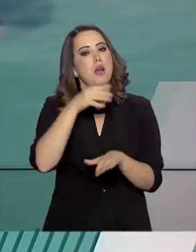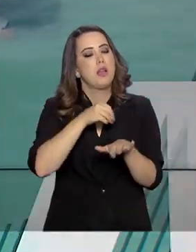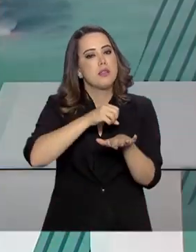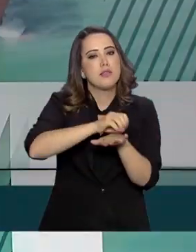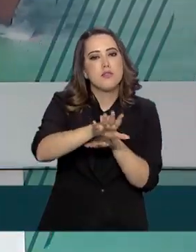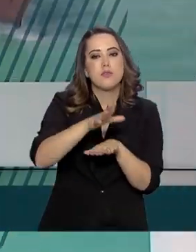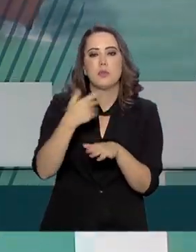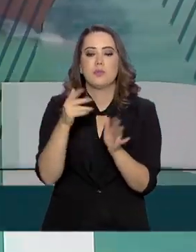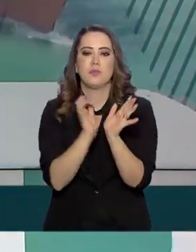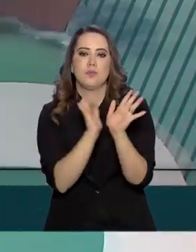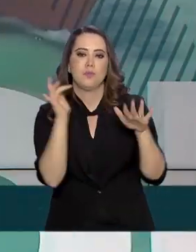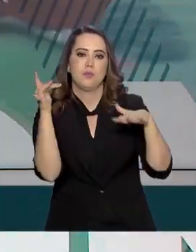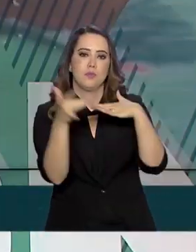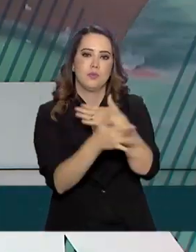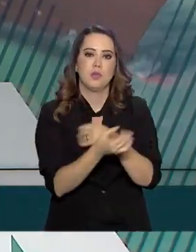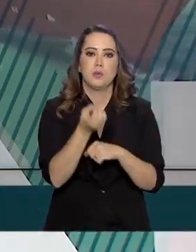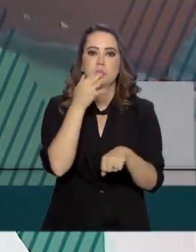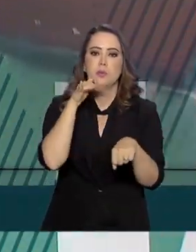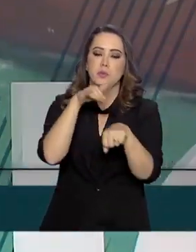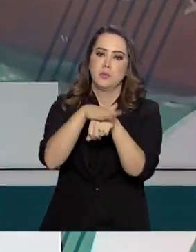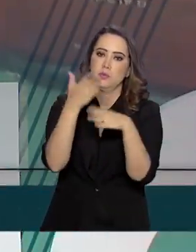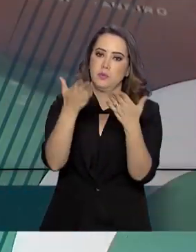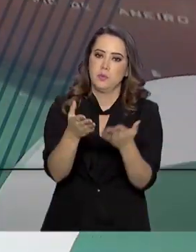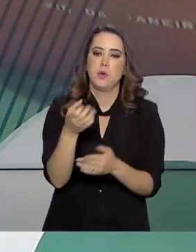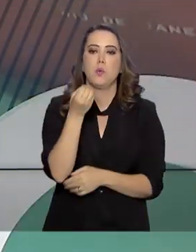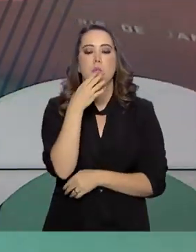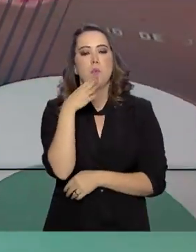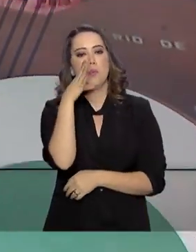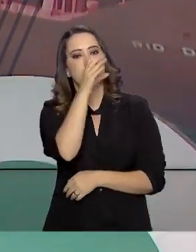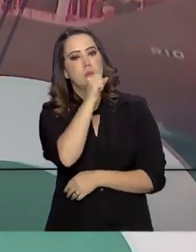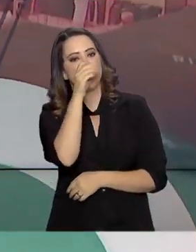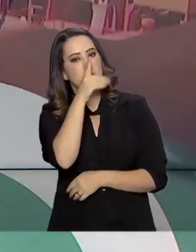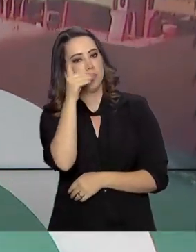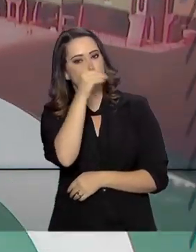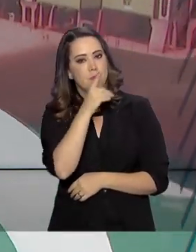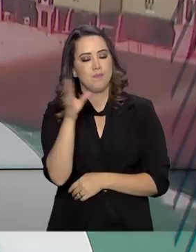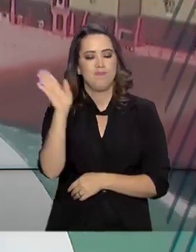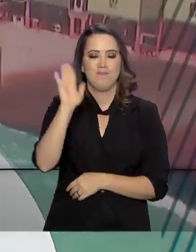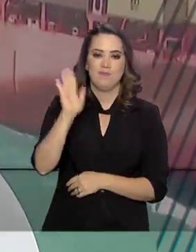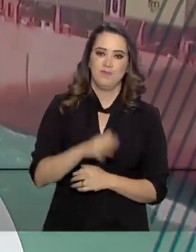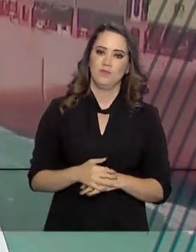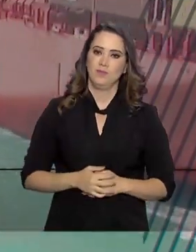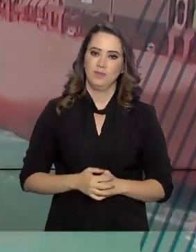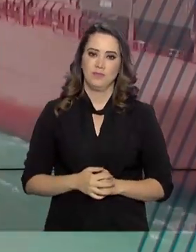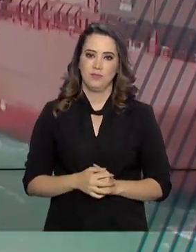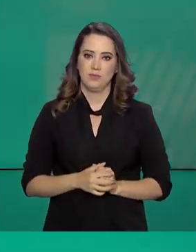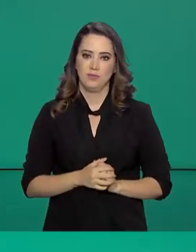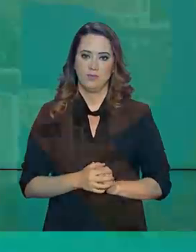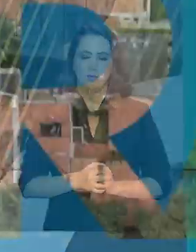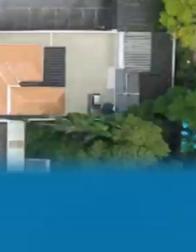informações nas nossas redes sociais. Uma boa noite para você e um ótimo fim de semana. Até segunda.